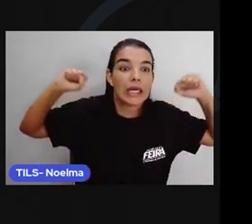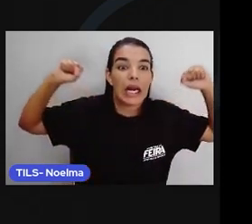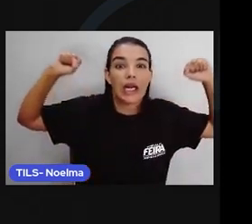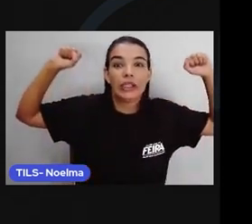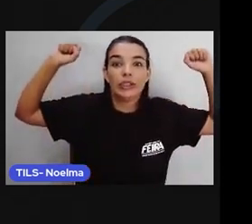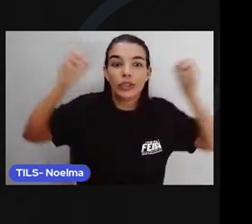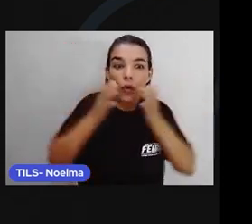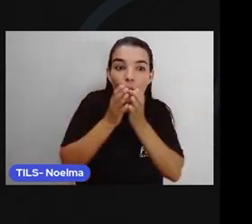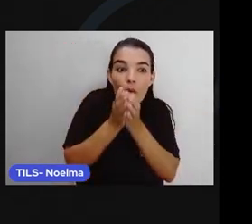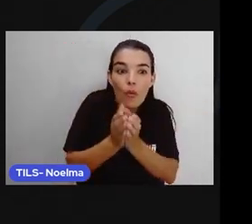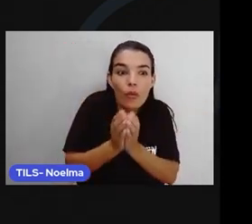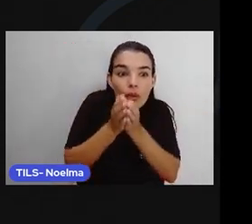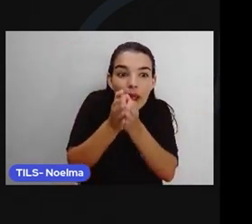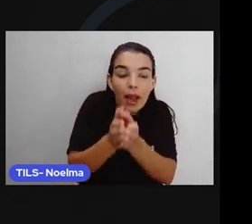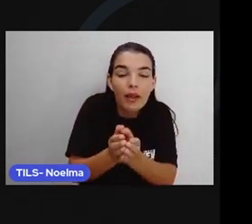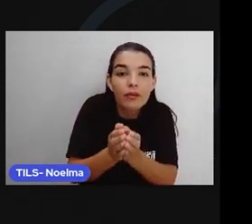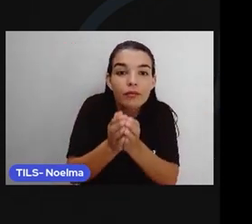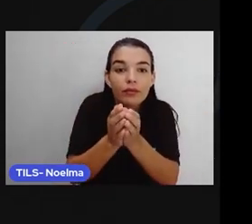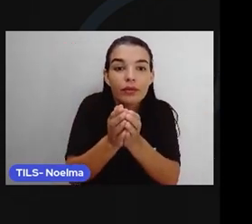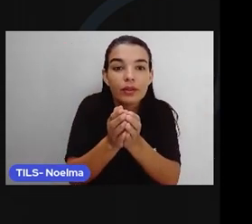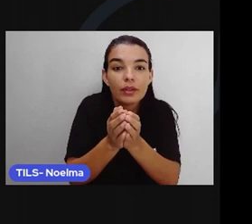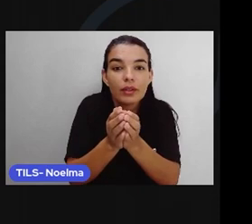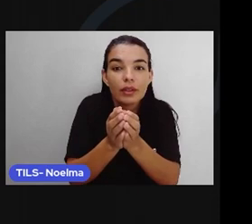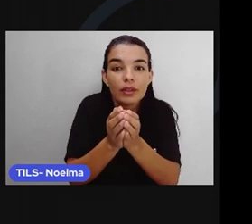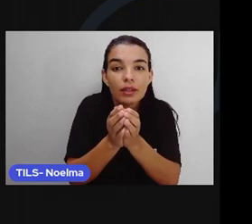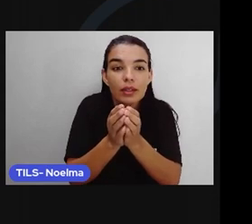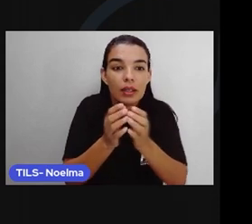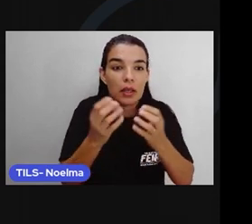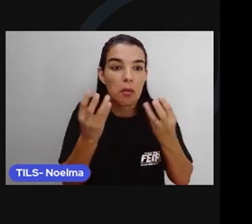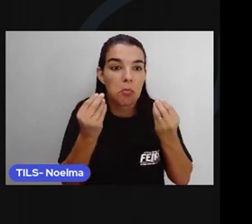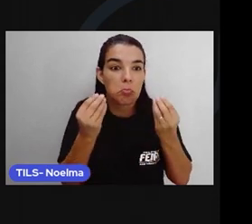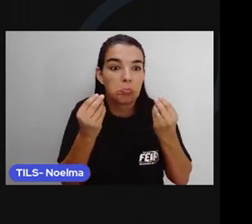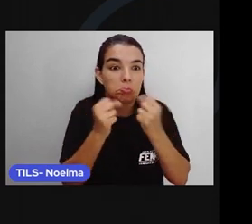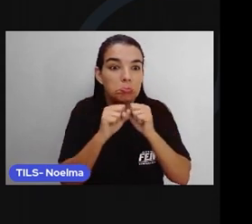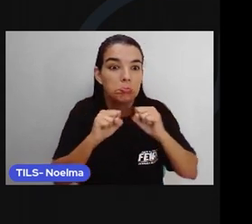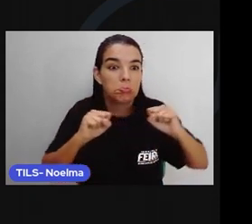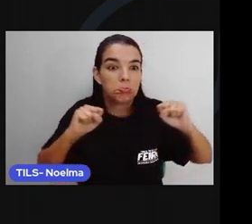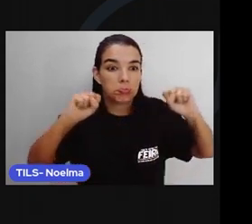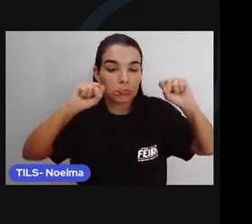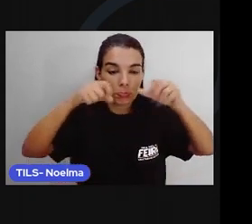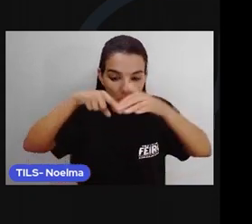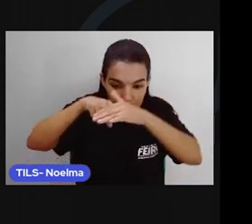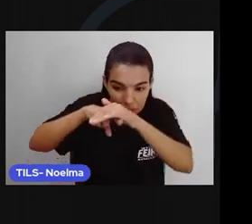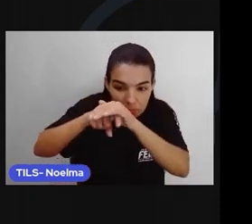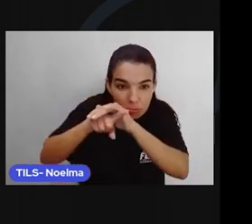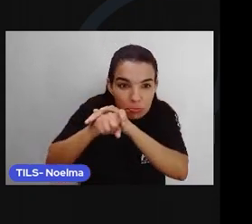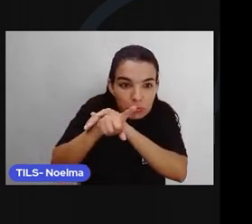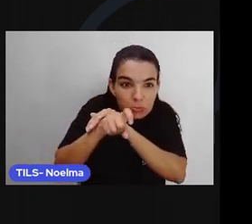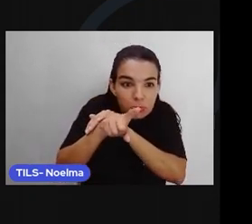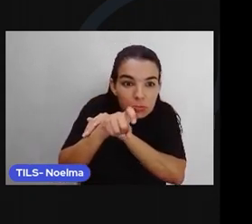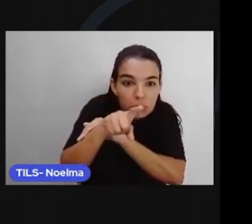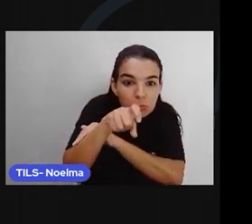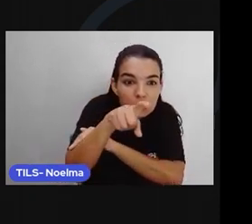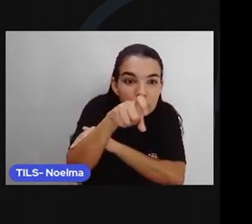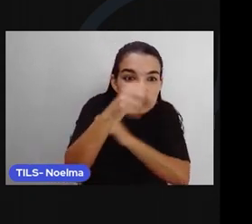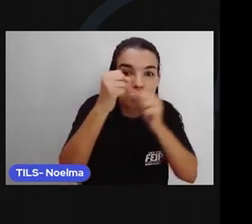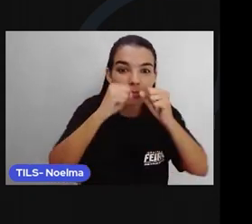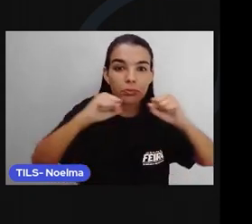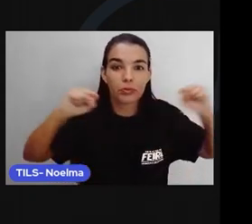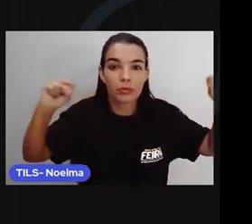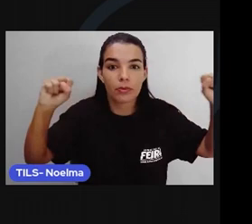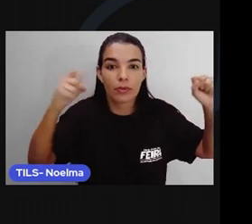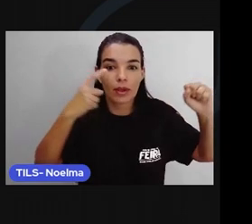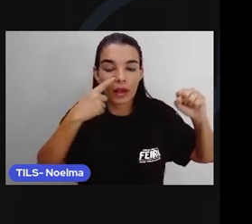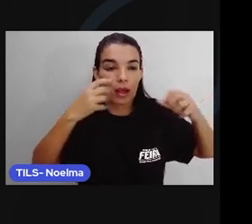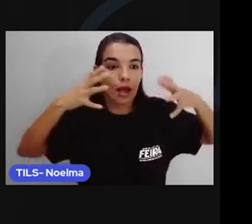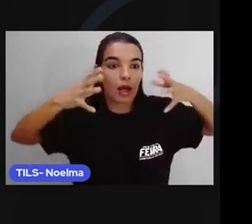Ele faz um riboliço na água Vira inteca noa